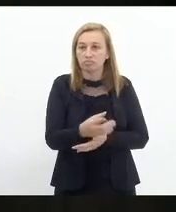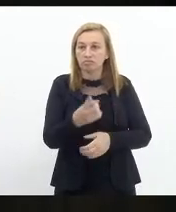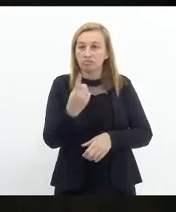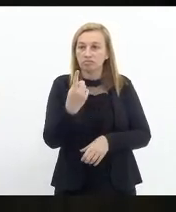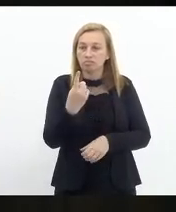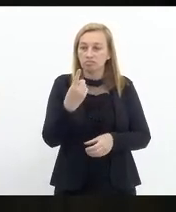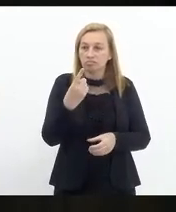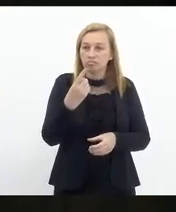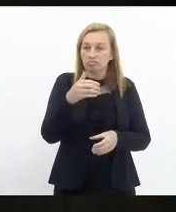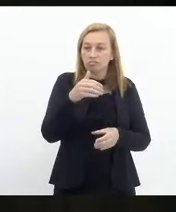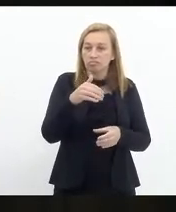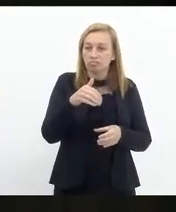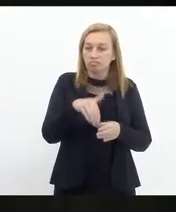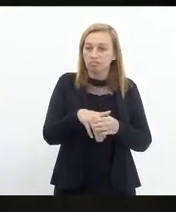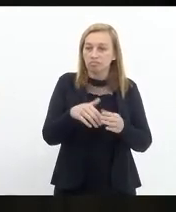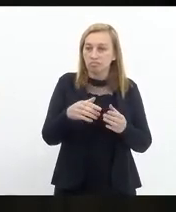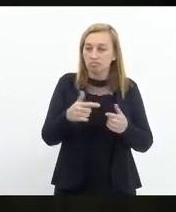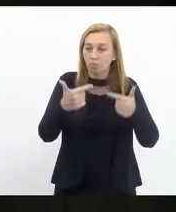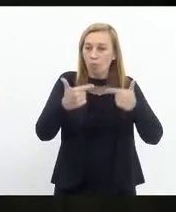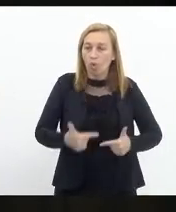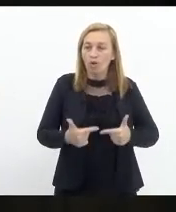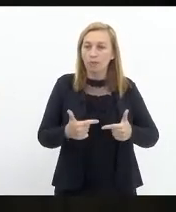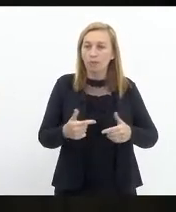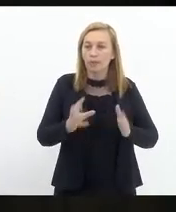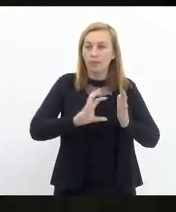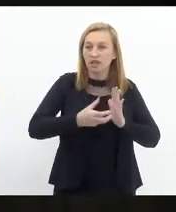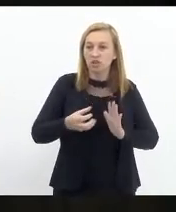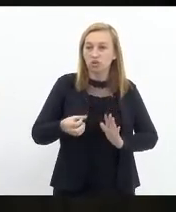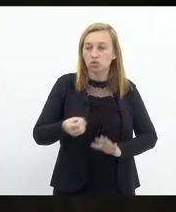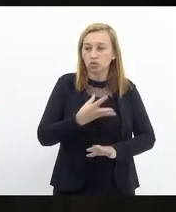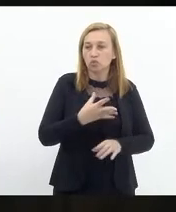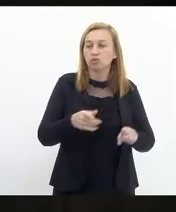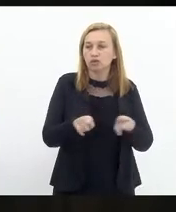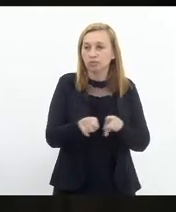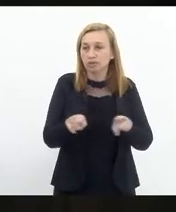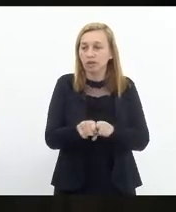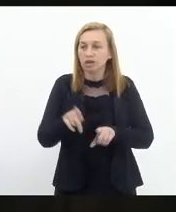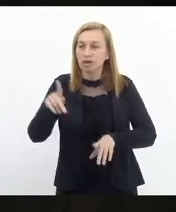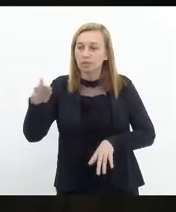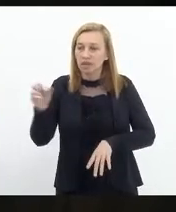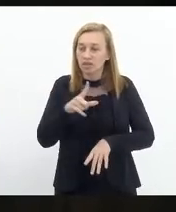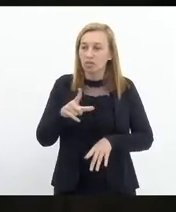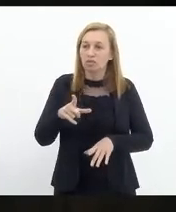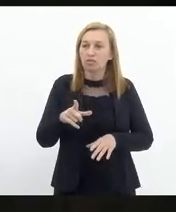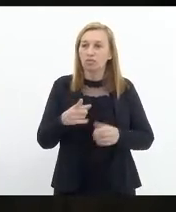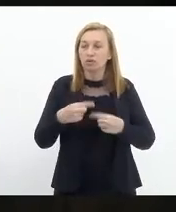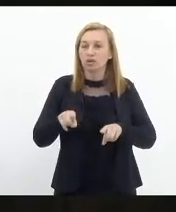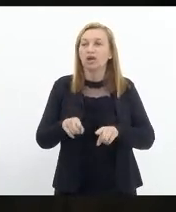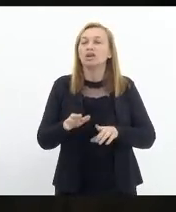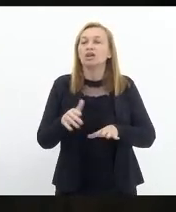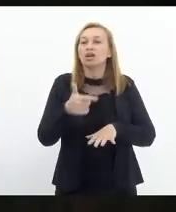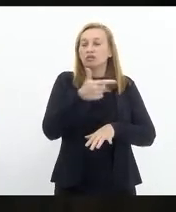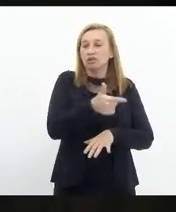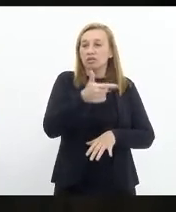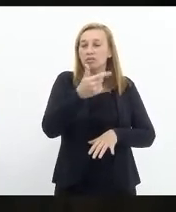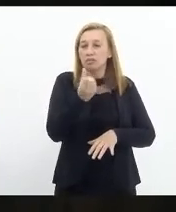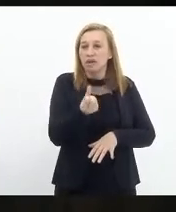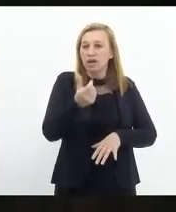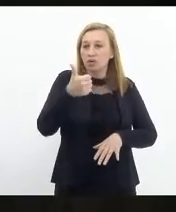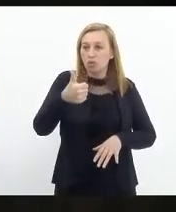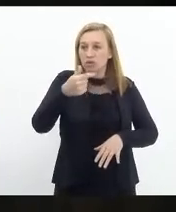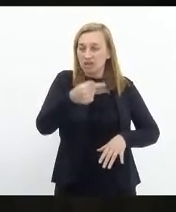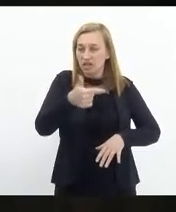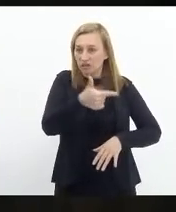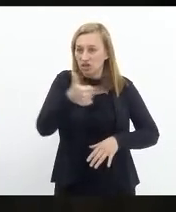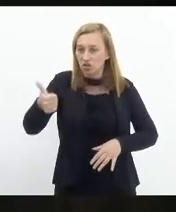do novo e contrário da bancada do pessoal. Projeto de resolução 617-21, de autoria do deputado Alana Passos,